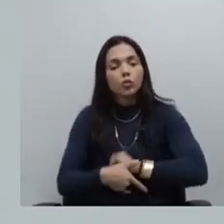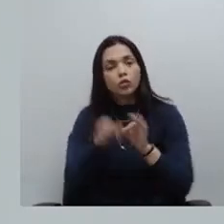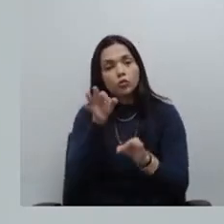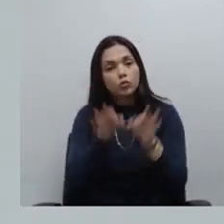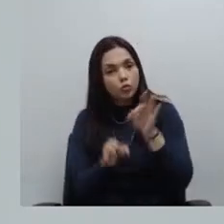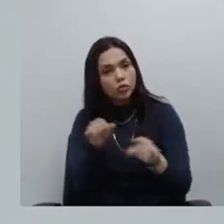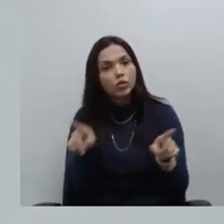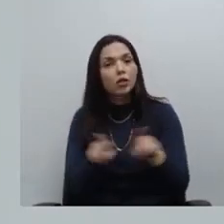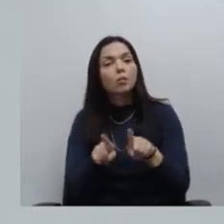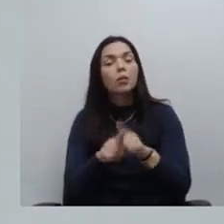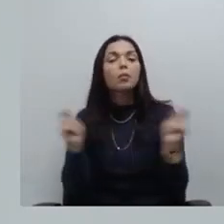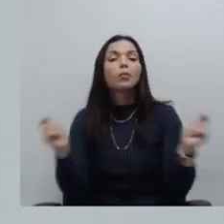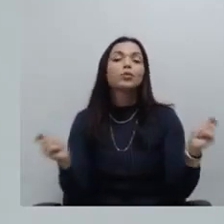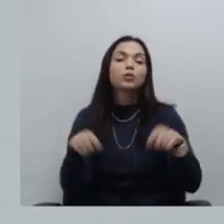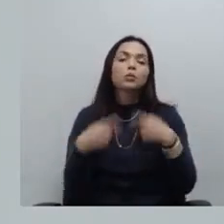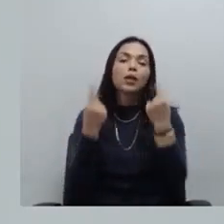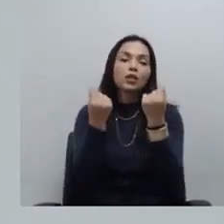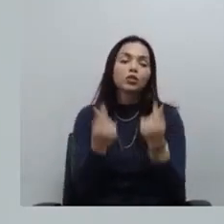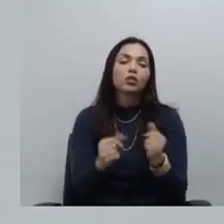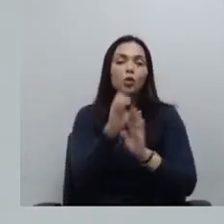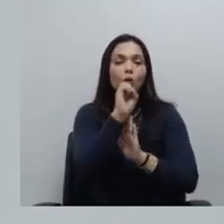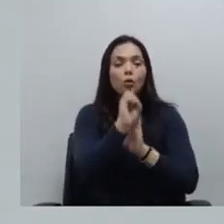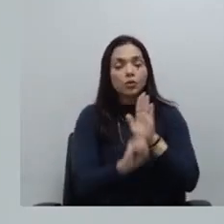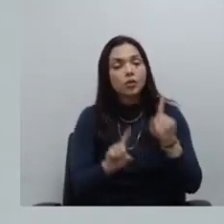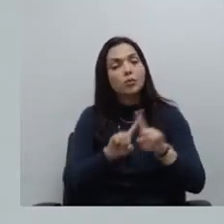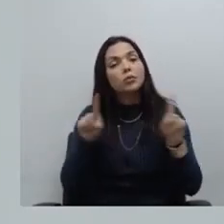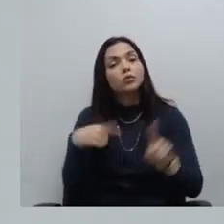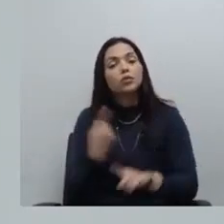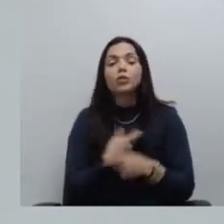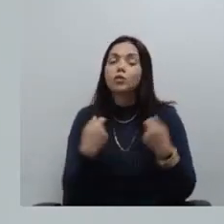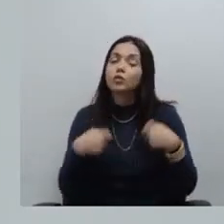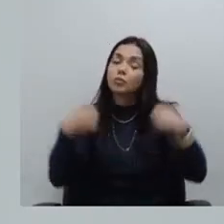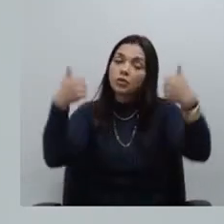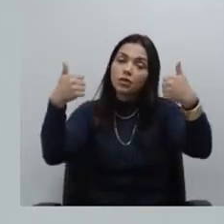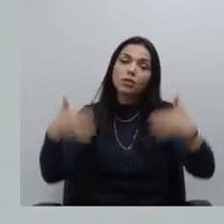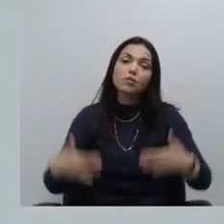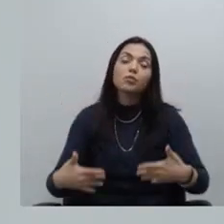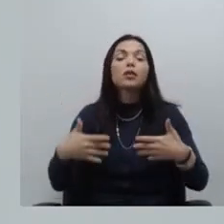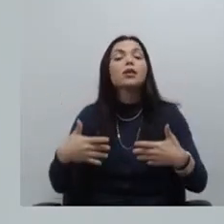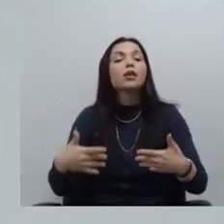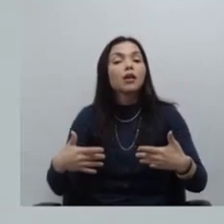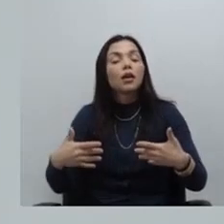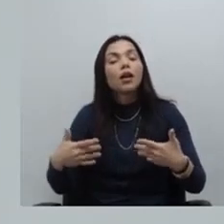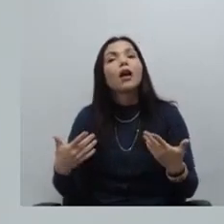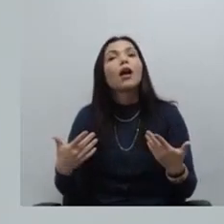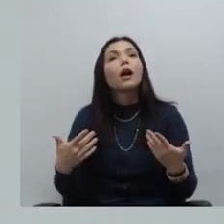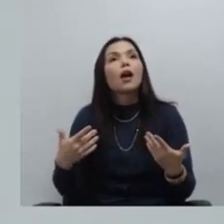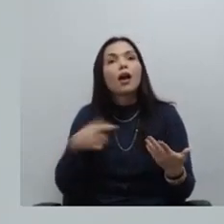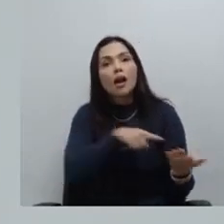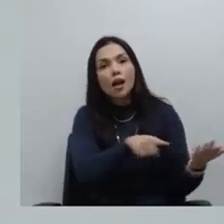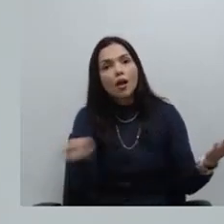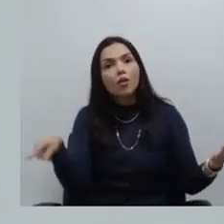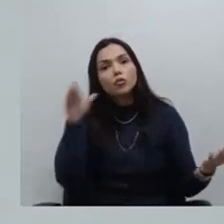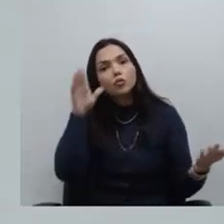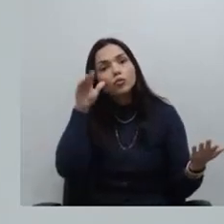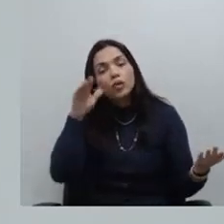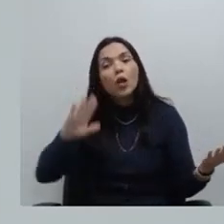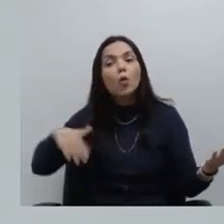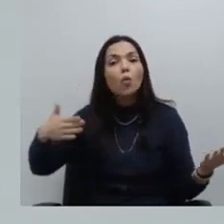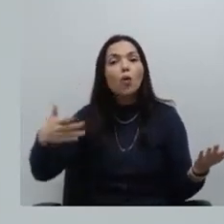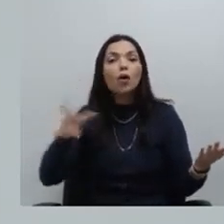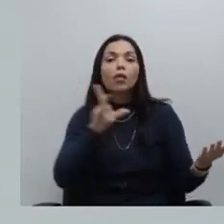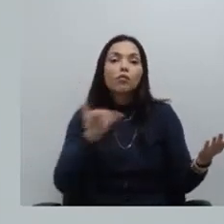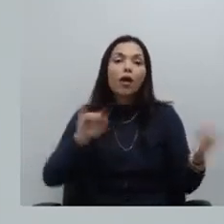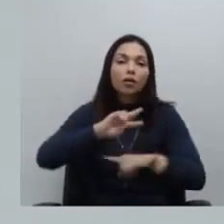mas nós precisamos deixar claro aos defensores e defensoras públicas quando vem presidente o auxílio creche quando vem o reconhecimento dos